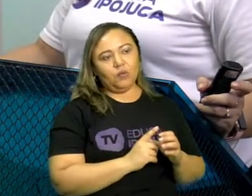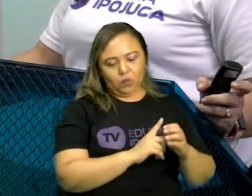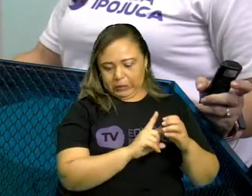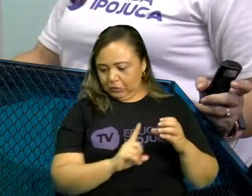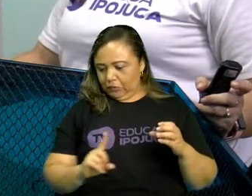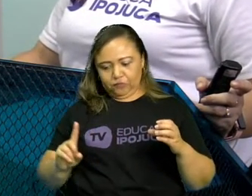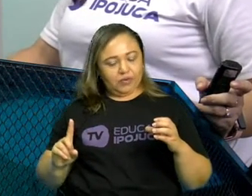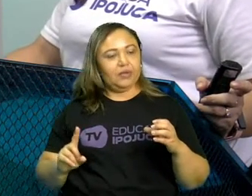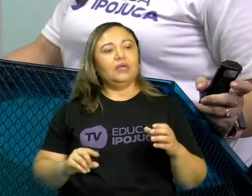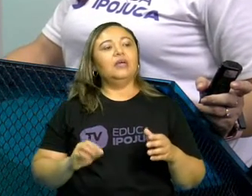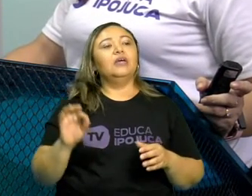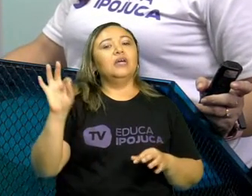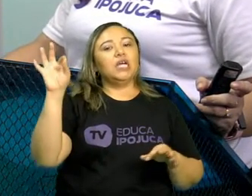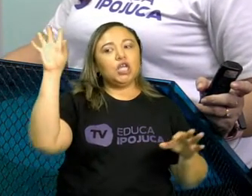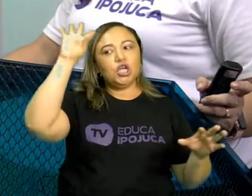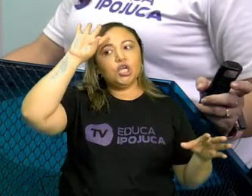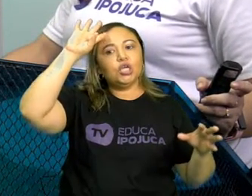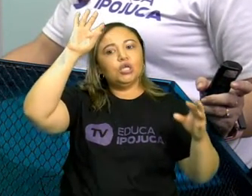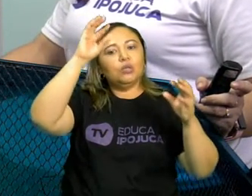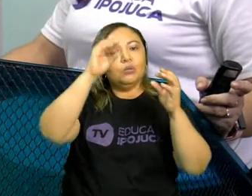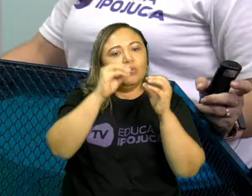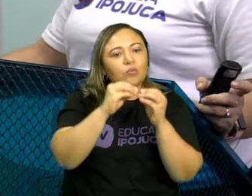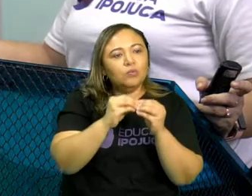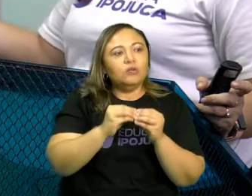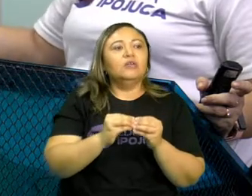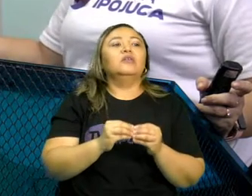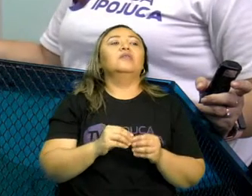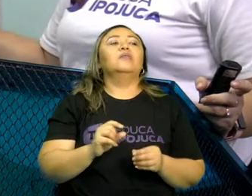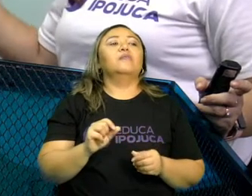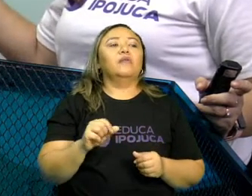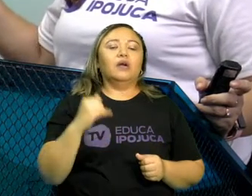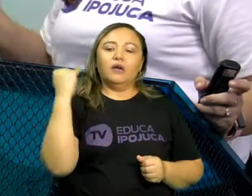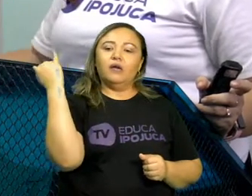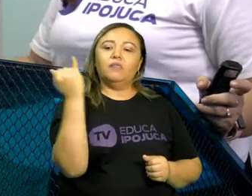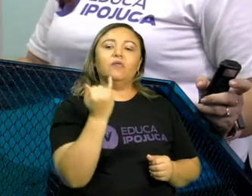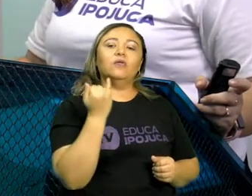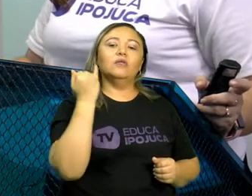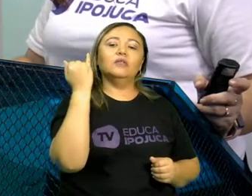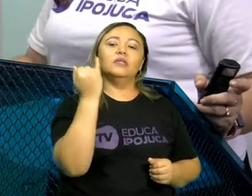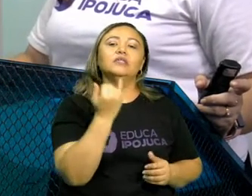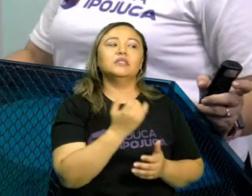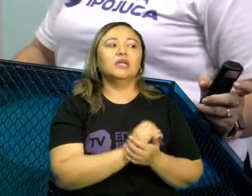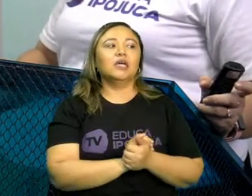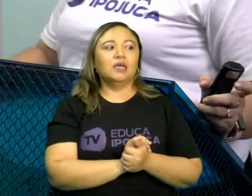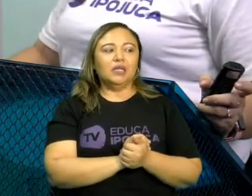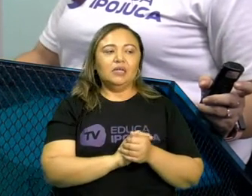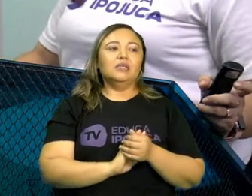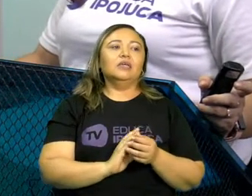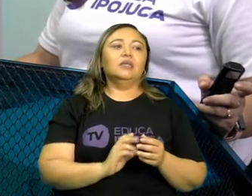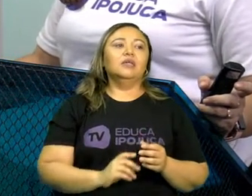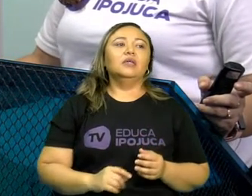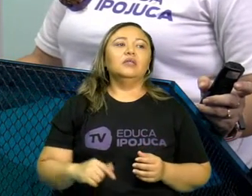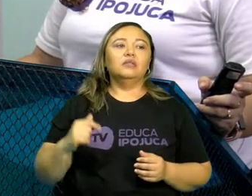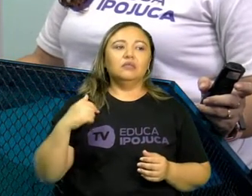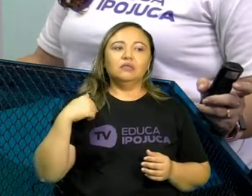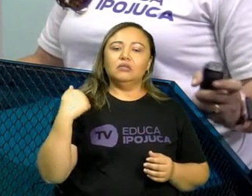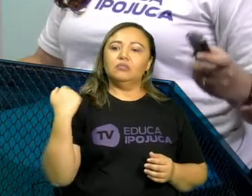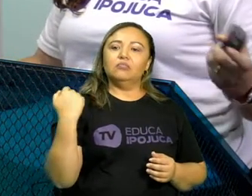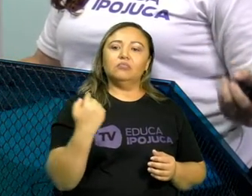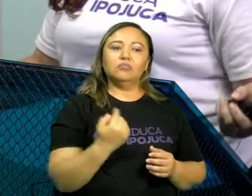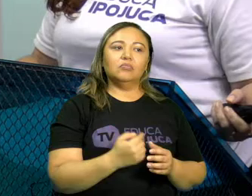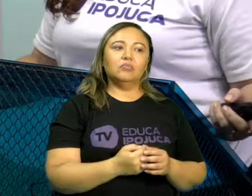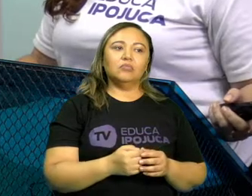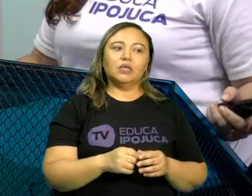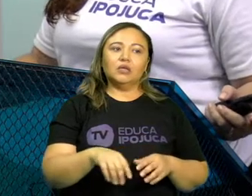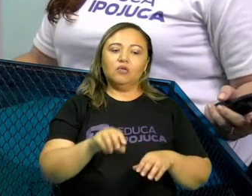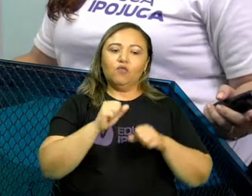ele faz esse resumo da síntese, dizendo da importância, agora em vermelho, da importância de